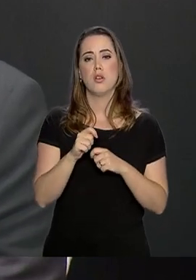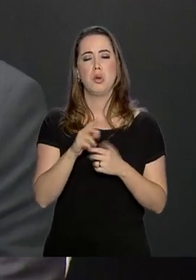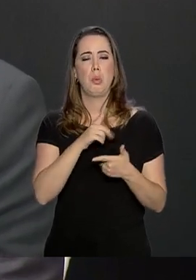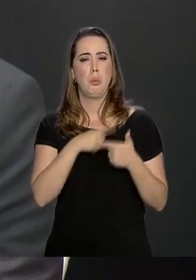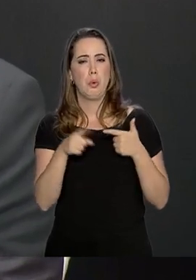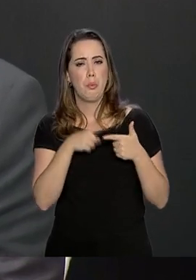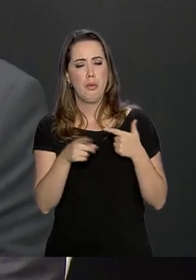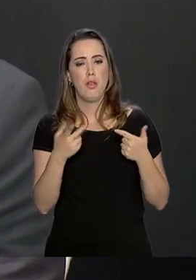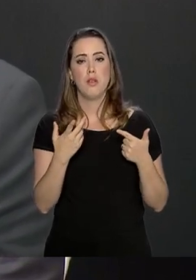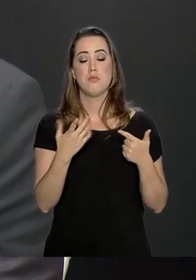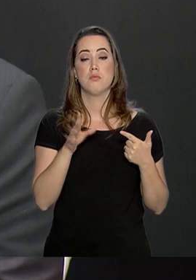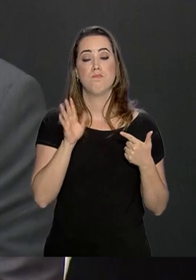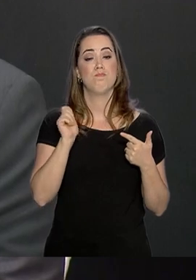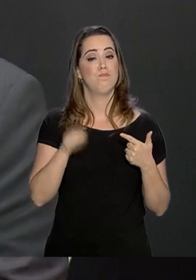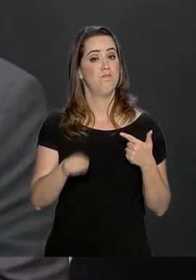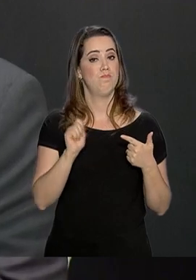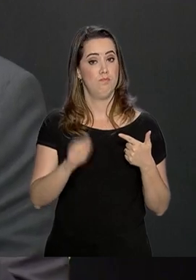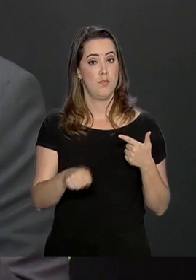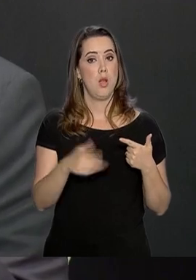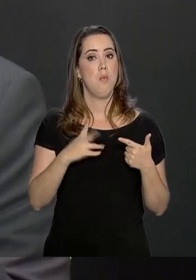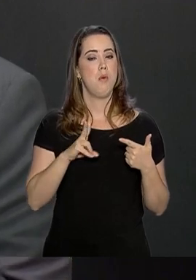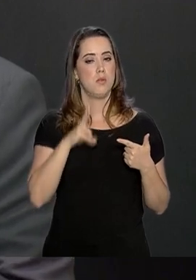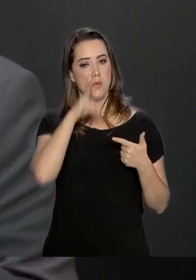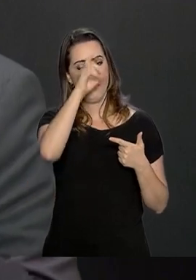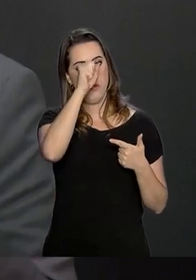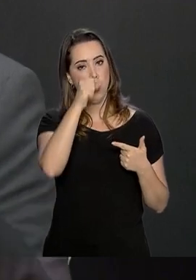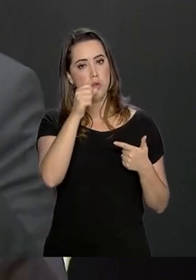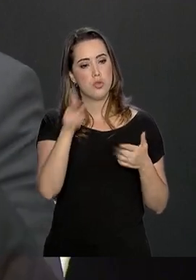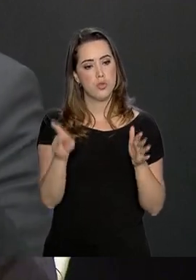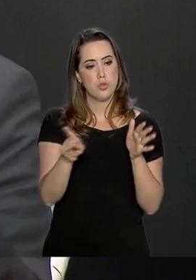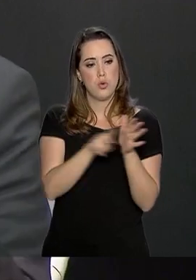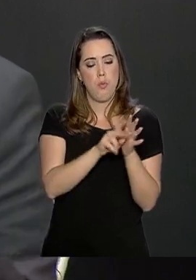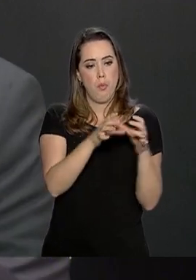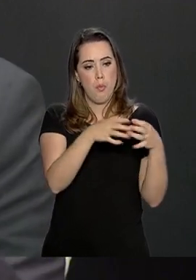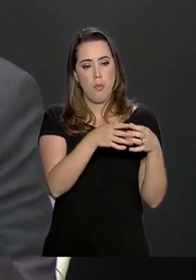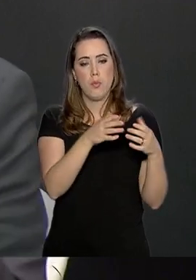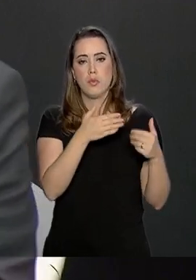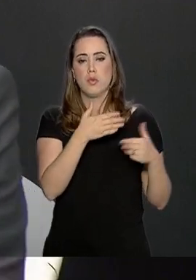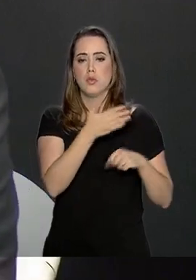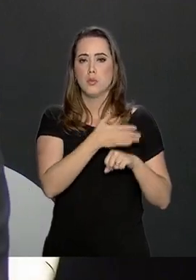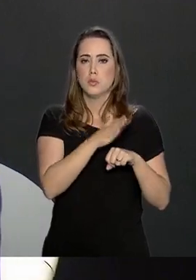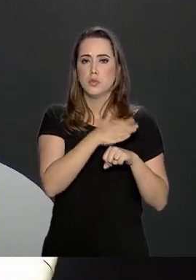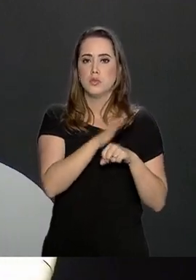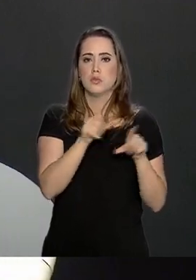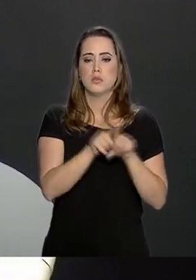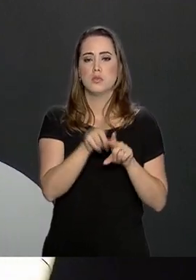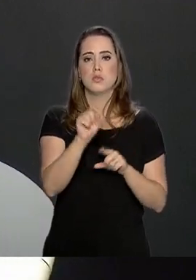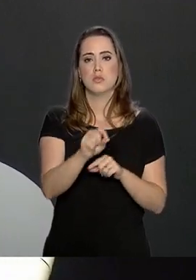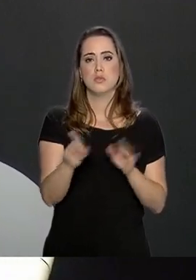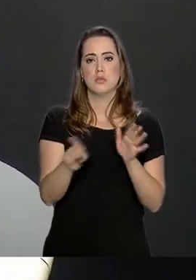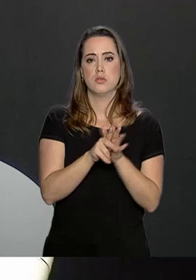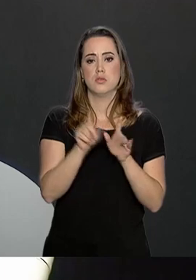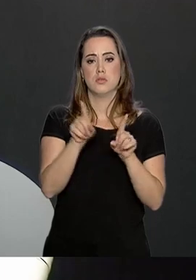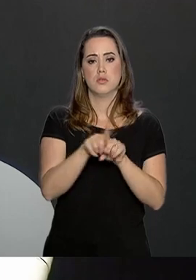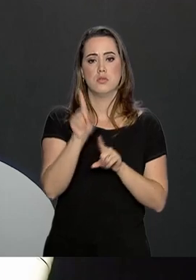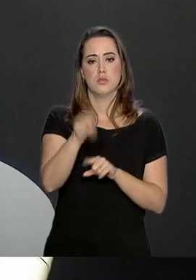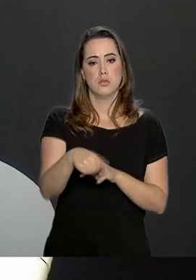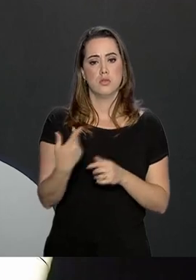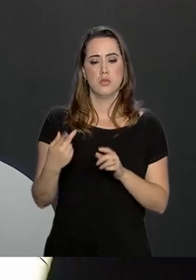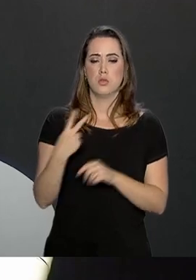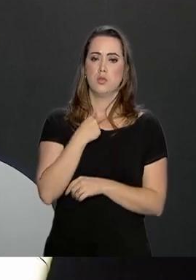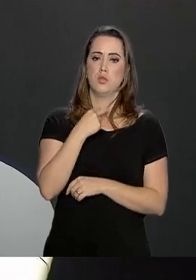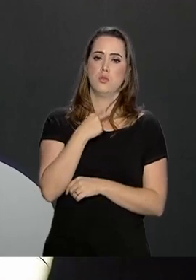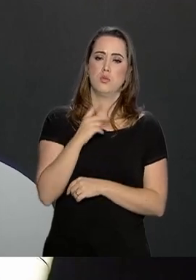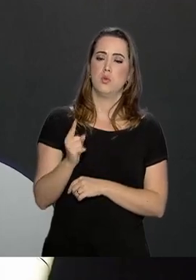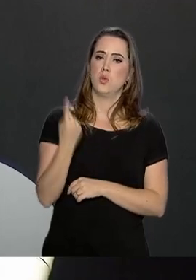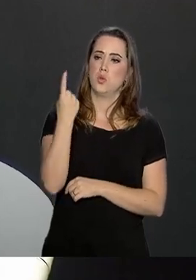vulneráveis, que elas possam ser fortalecidas na sua competência, nas suas competências. E a partir daí elas possam ter um